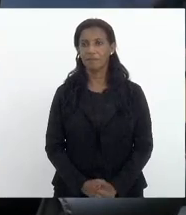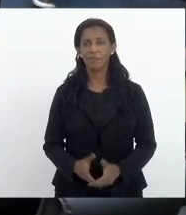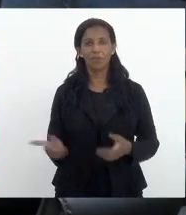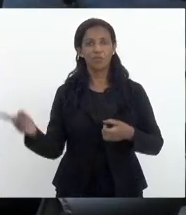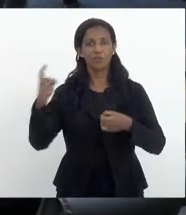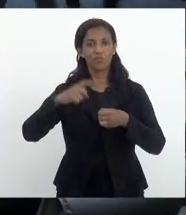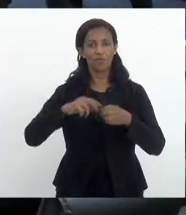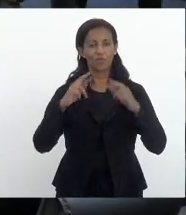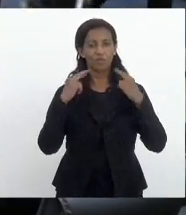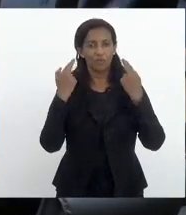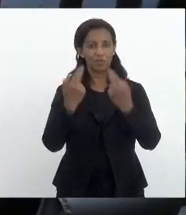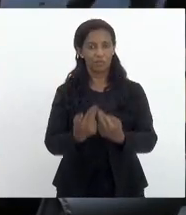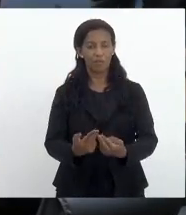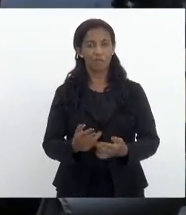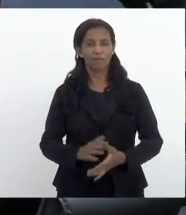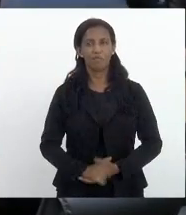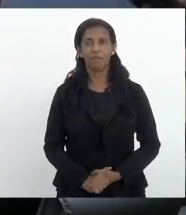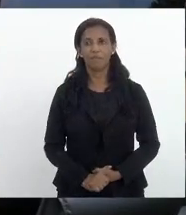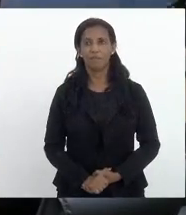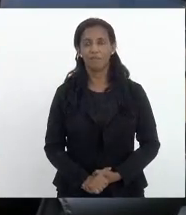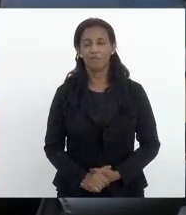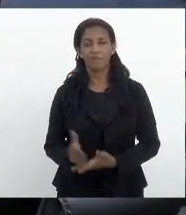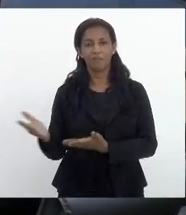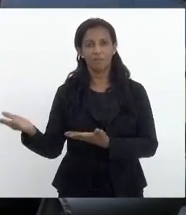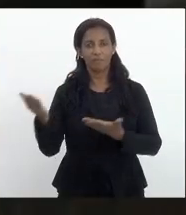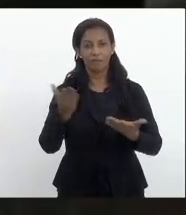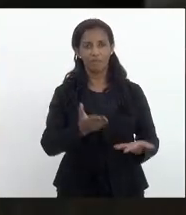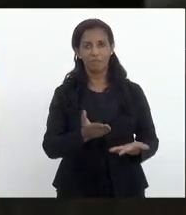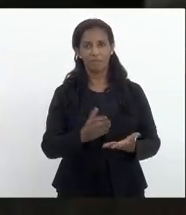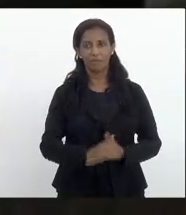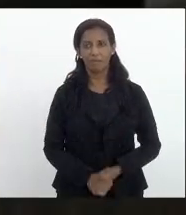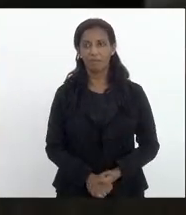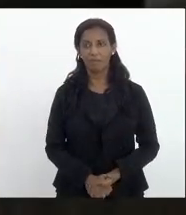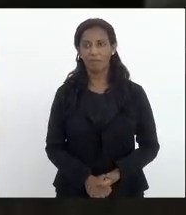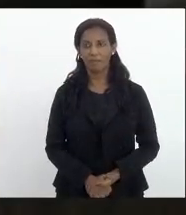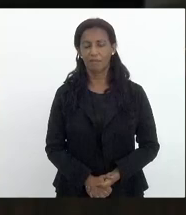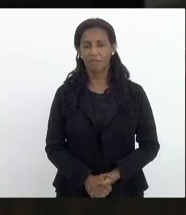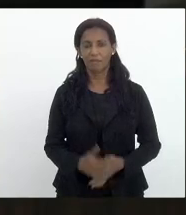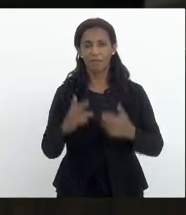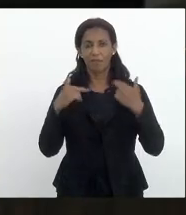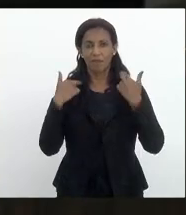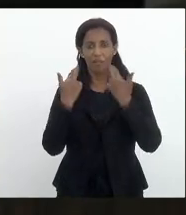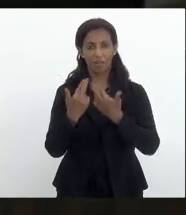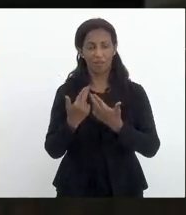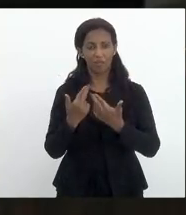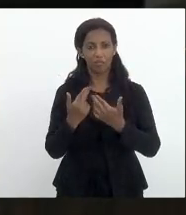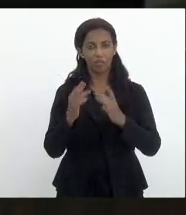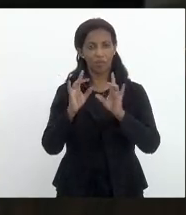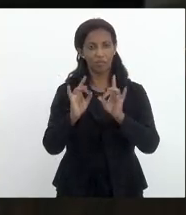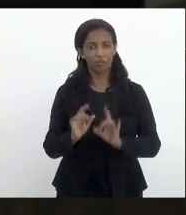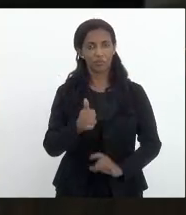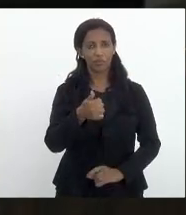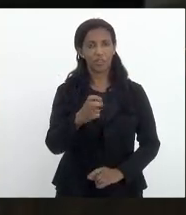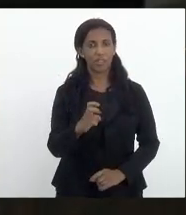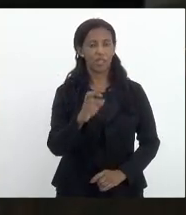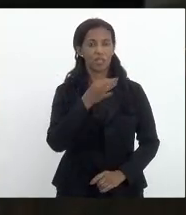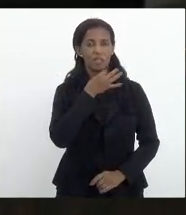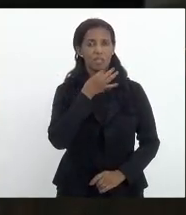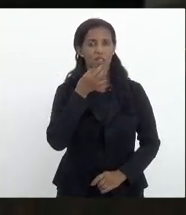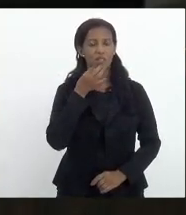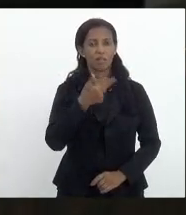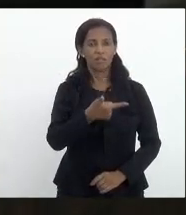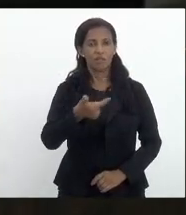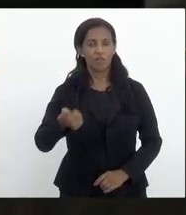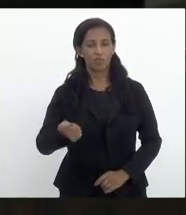está reaberta a sessão. Passa-se a sessão ordinária do dia 15 de setembro de 21.